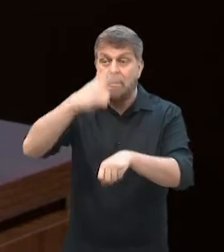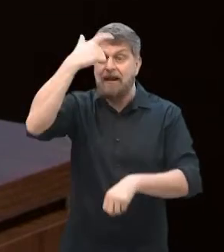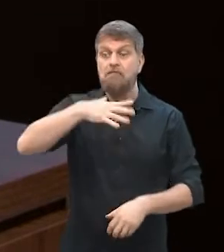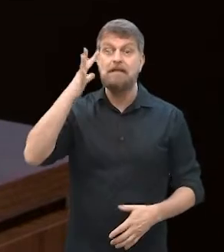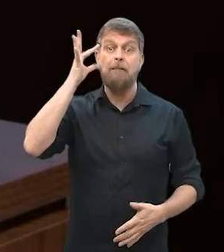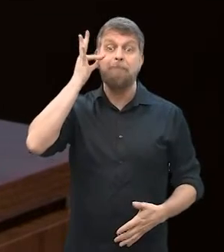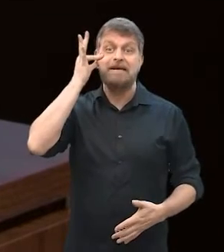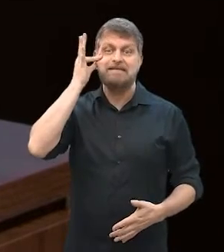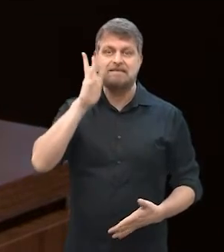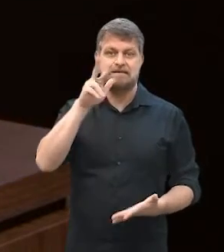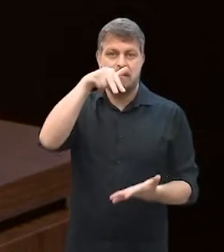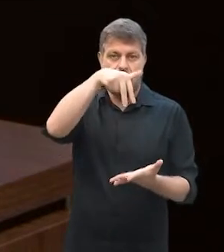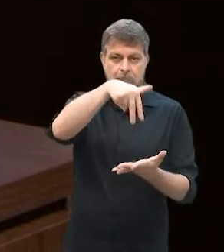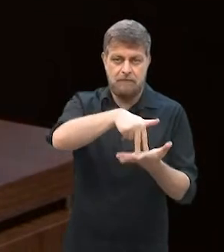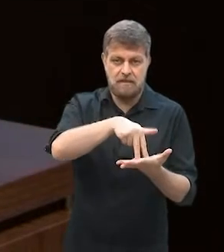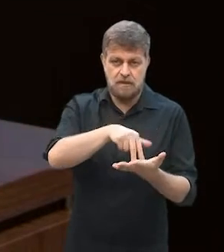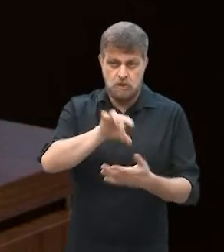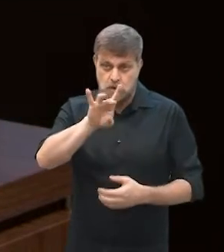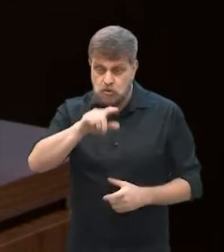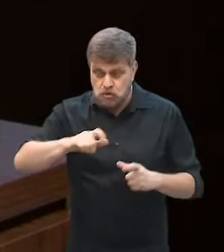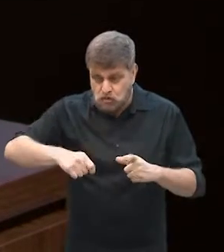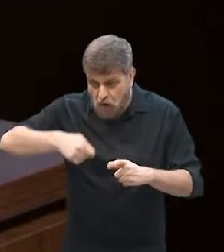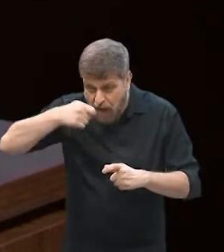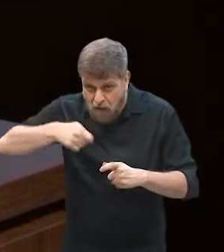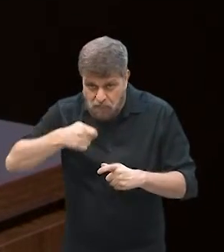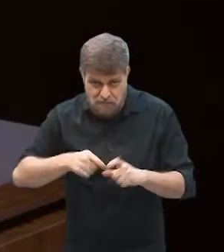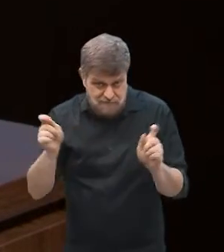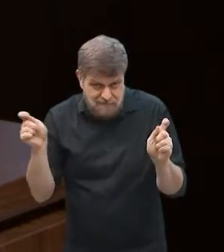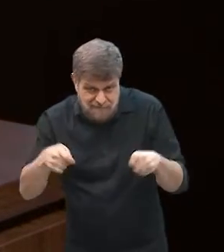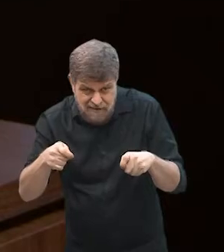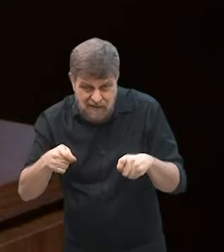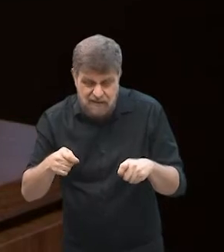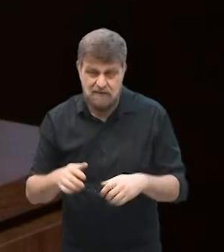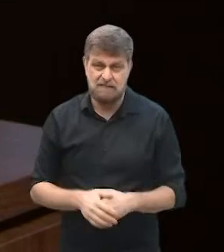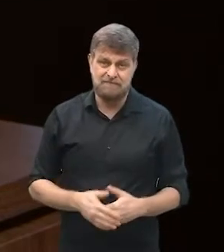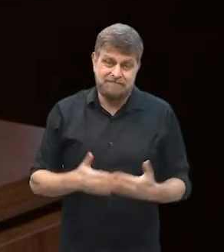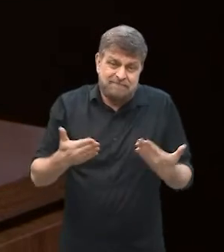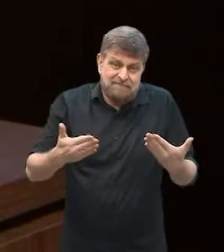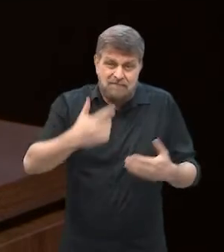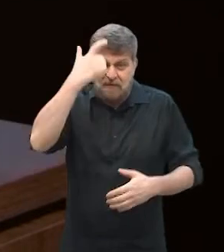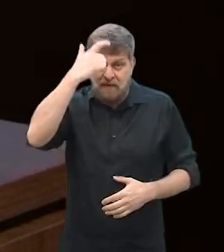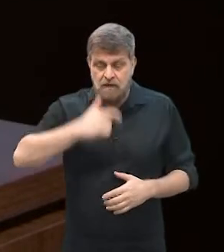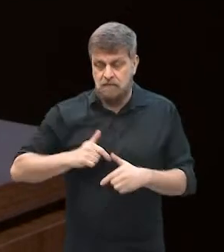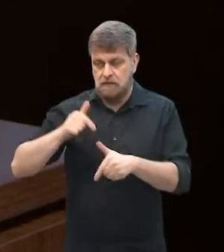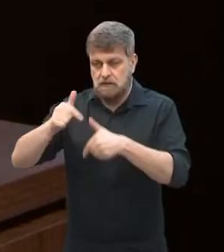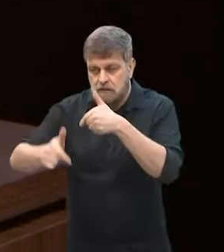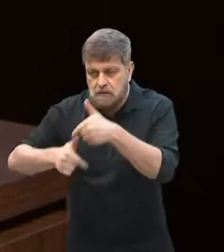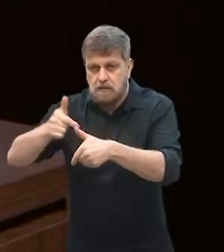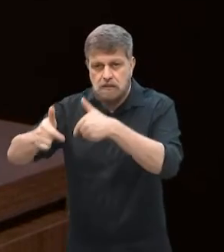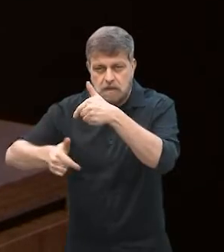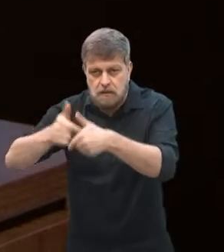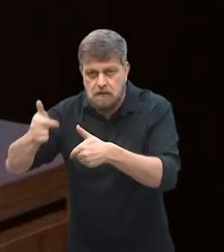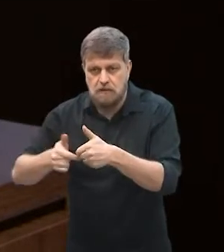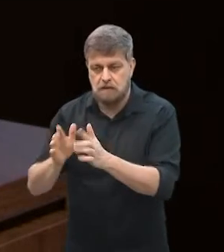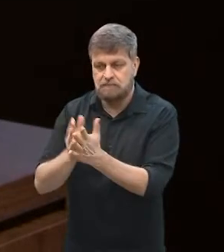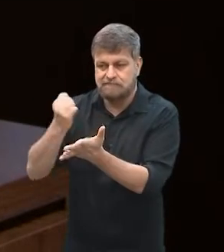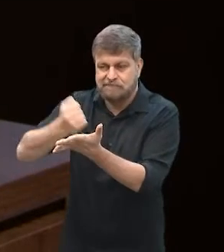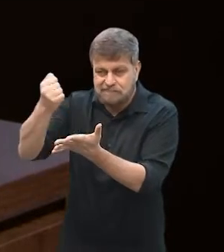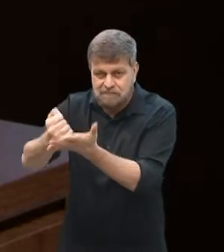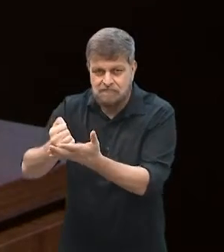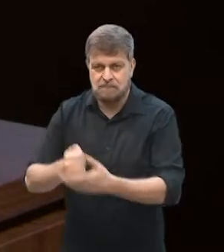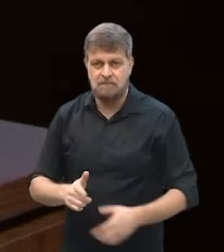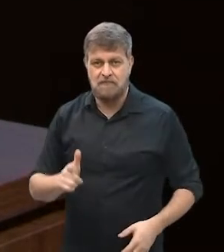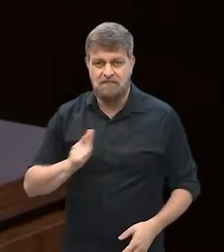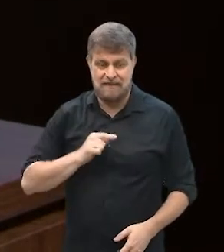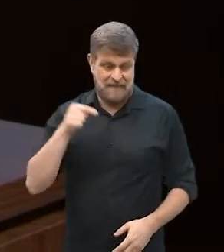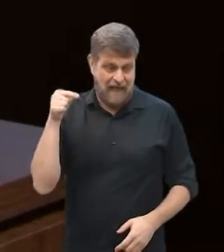essa atividade, será que somente na hora do almoço é suficiente? Se não for, eu continuo com uma atividade, digamos assim, seletista, eu vou